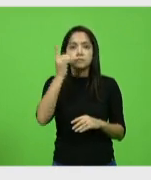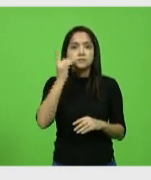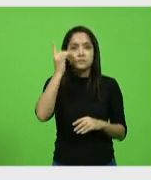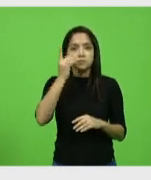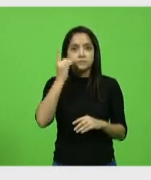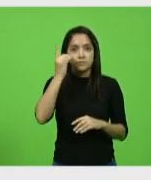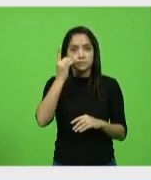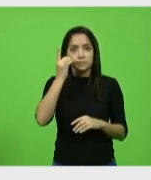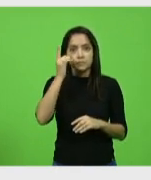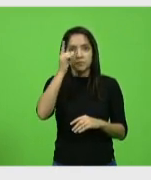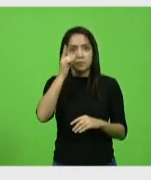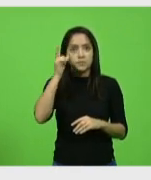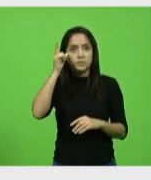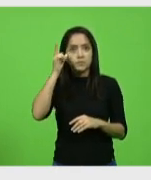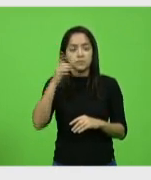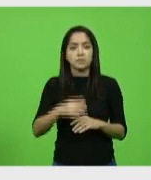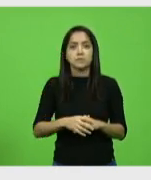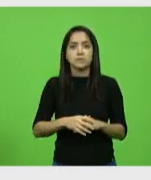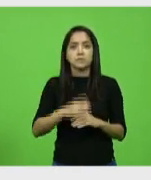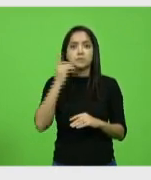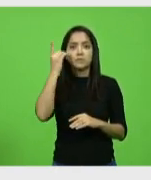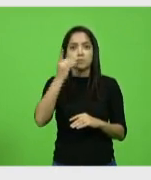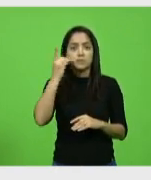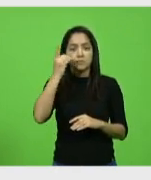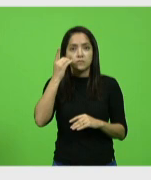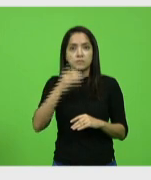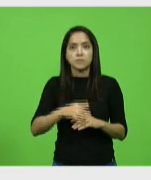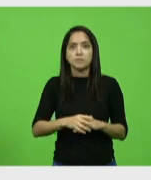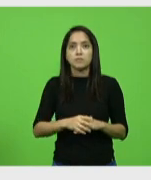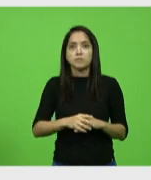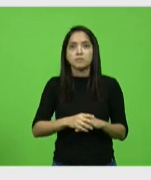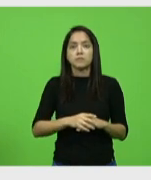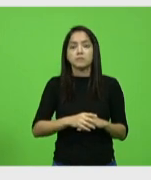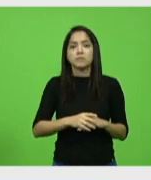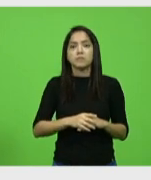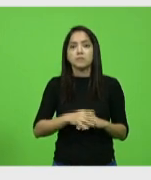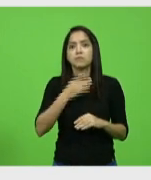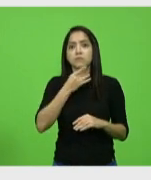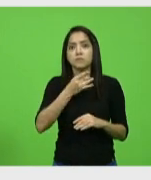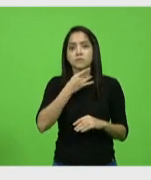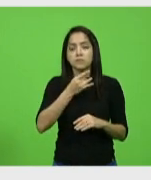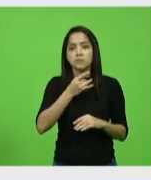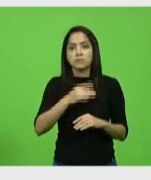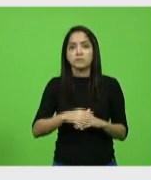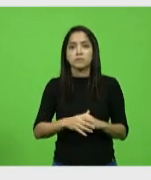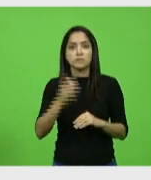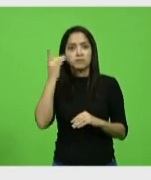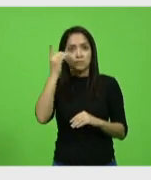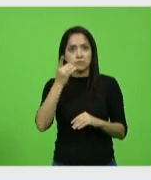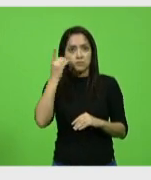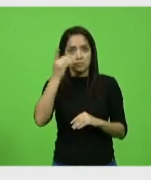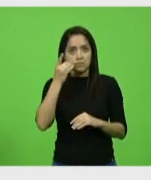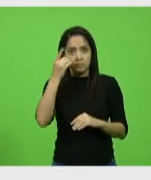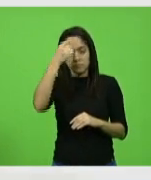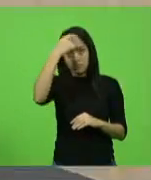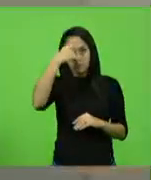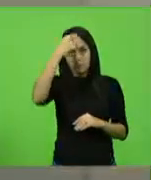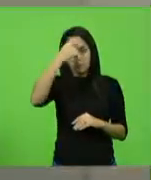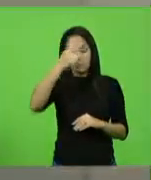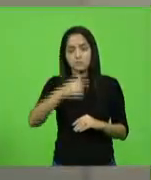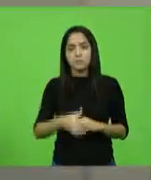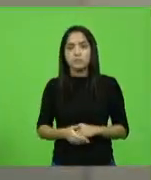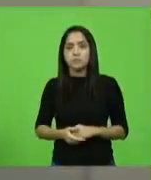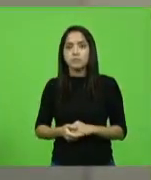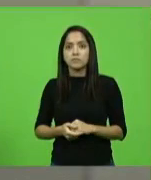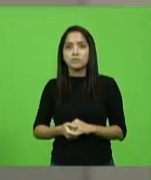deputado Laércio Schuster, vota no deputado Valdir Cobalquini e vota no deputado Maurício Scudelarque.